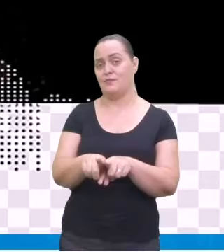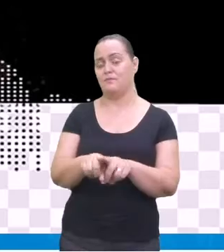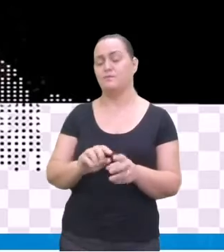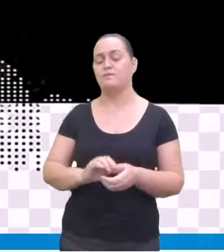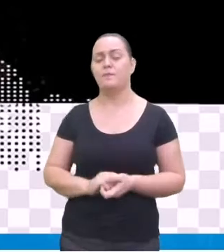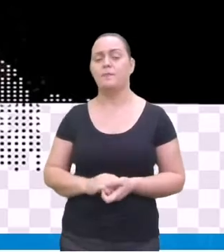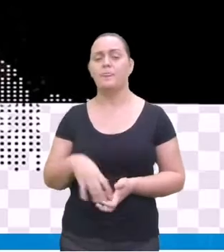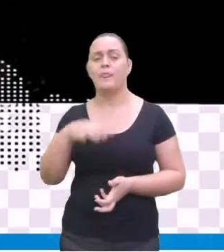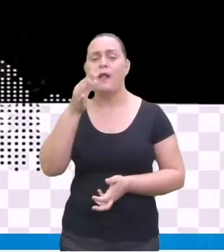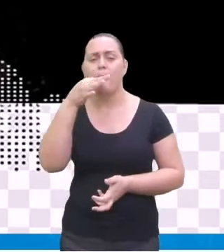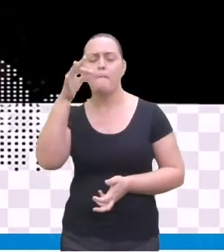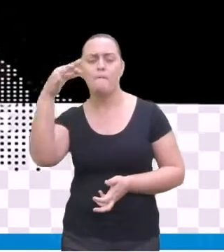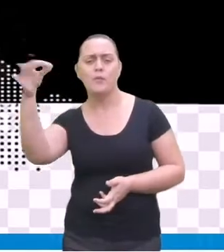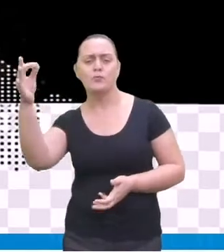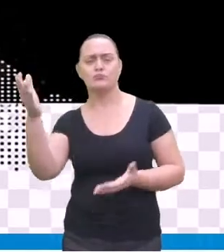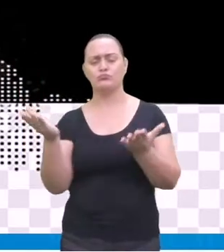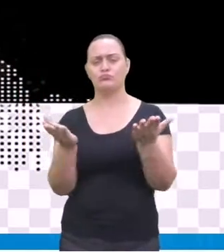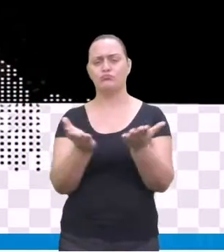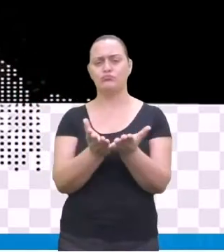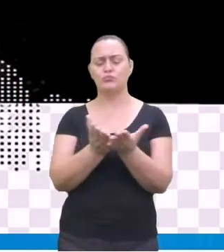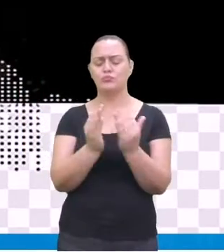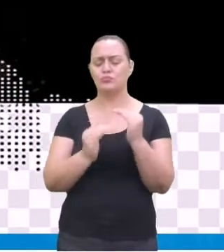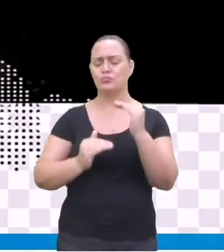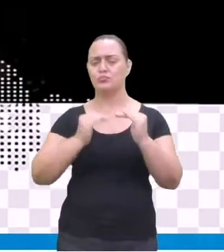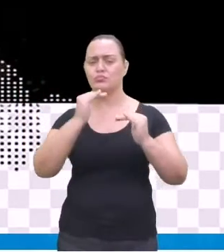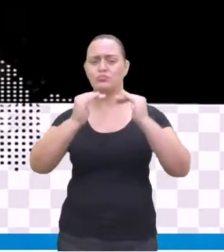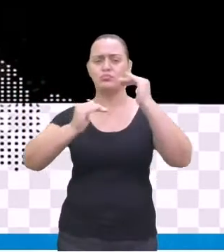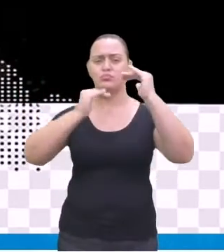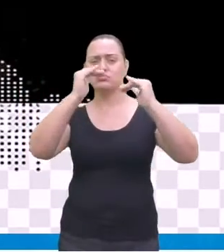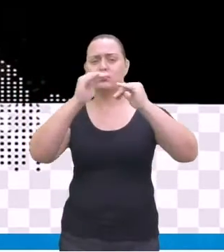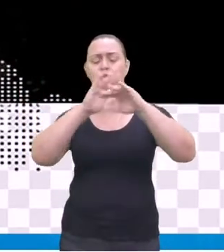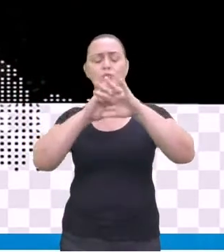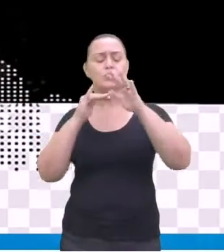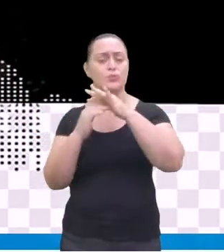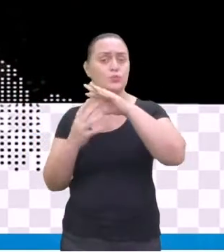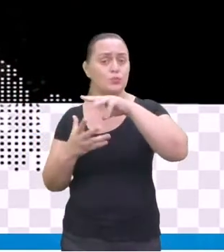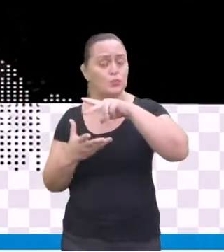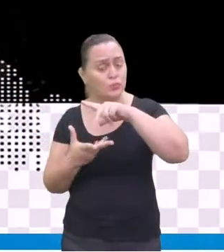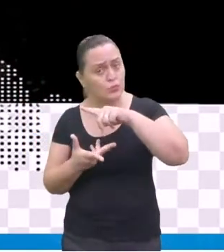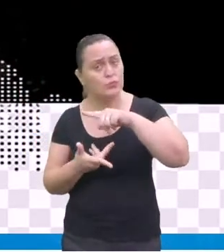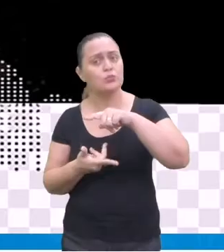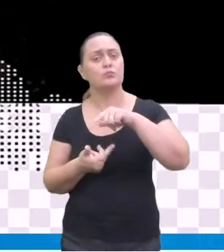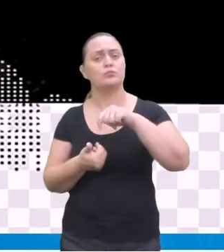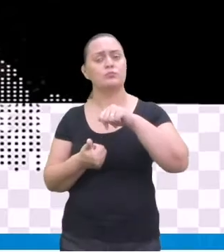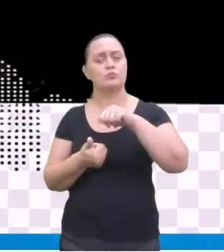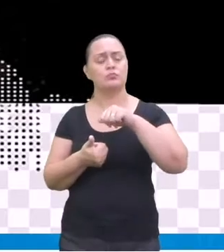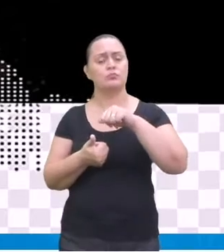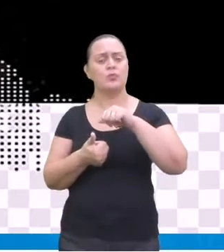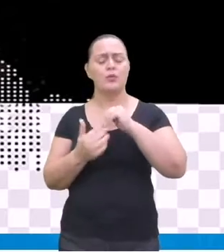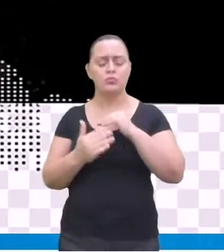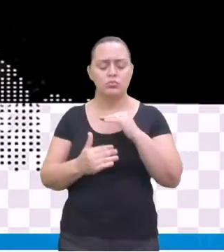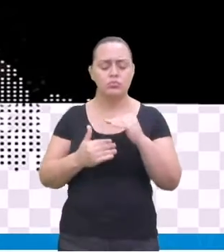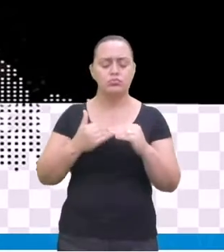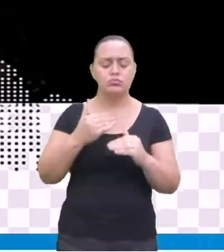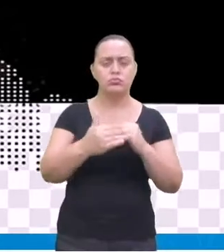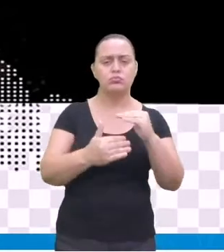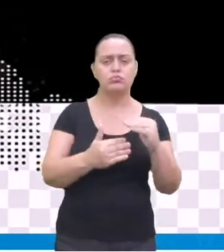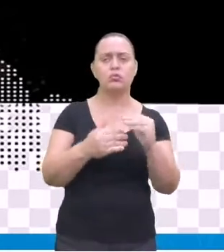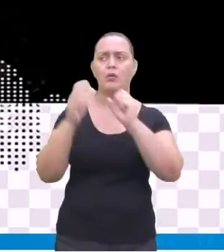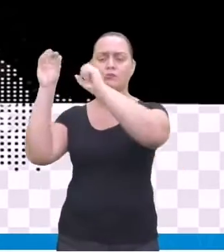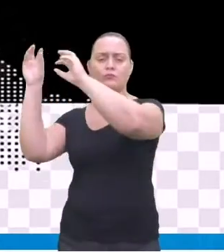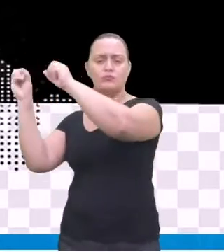gospel. Ela tem crescido muito em todo o mundo. Então, é uma música que vem chegando ao nosso país,